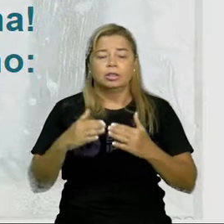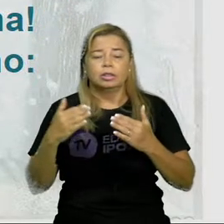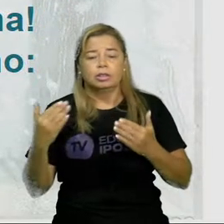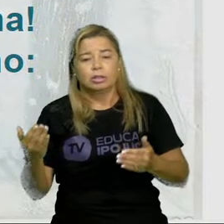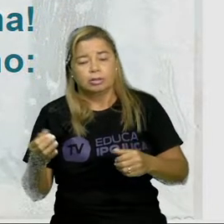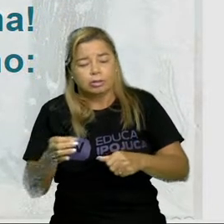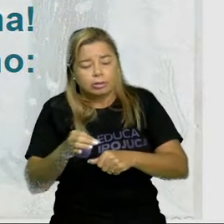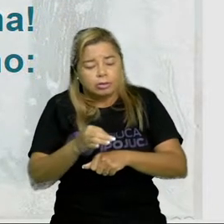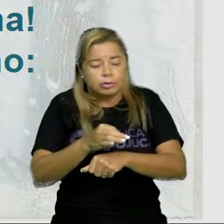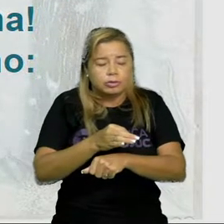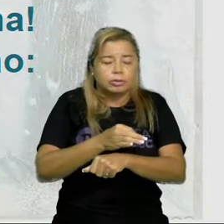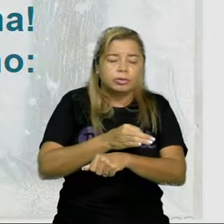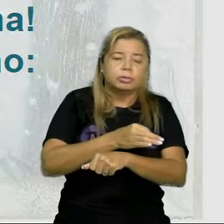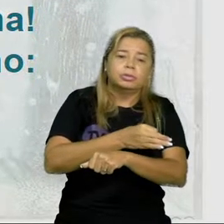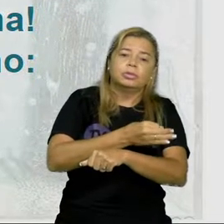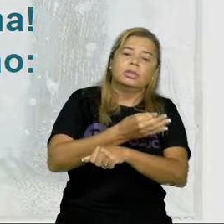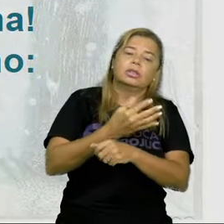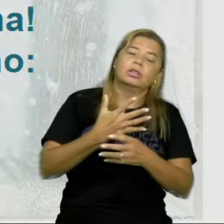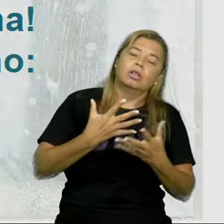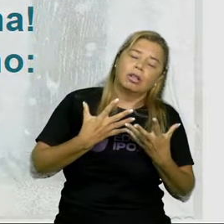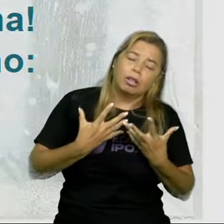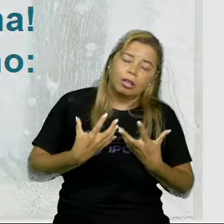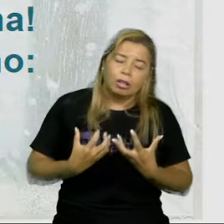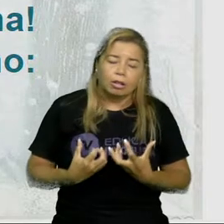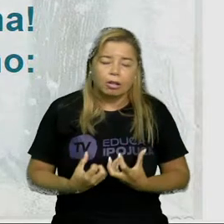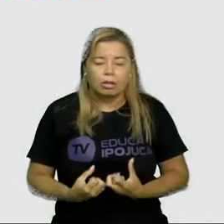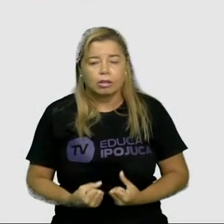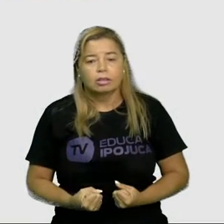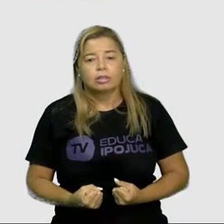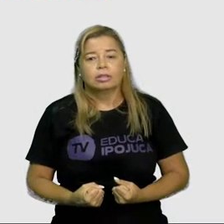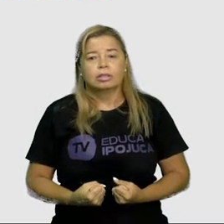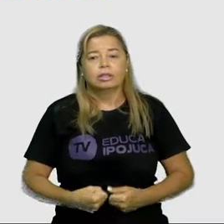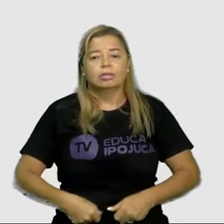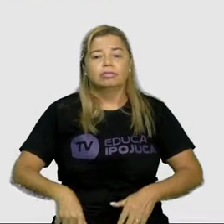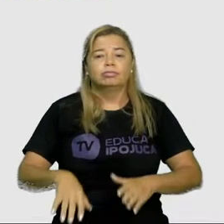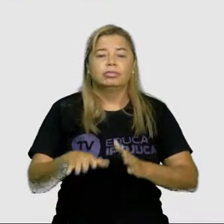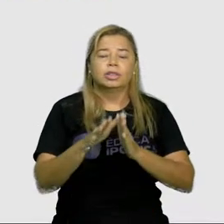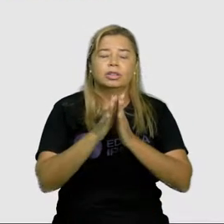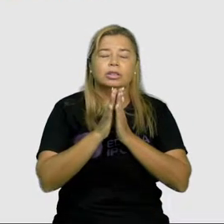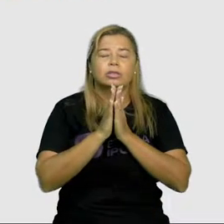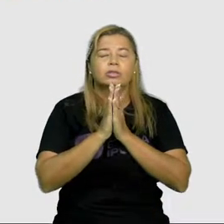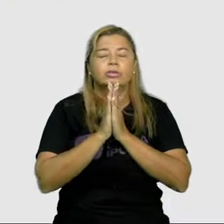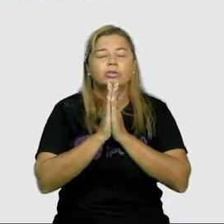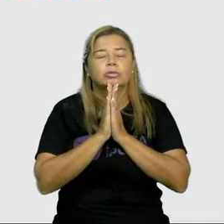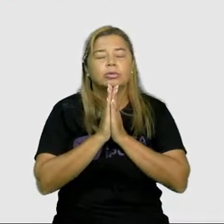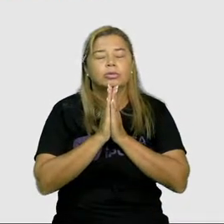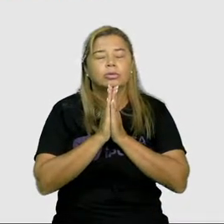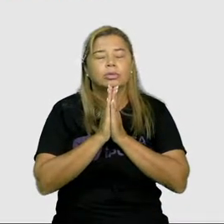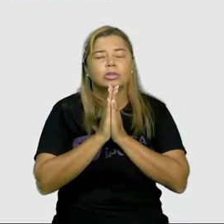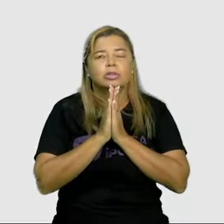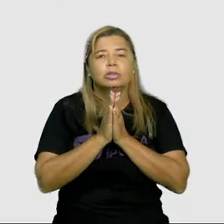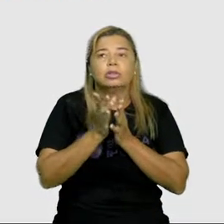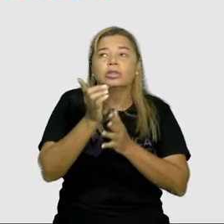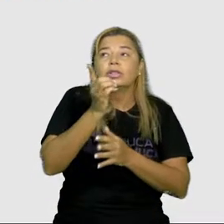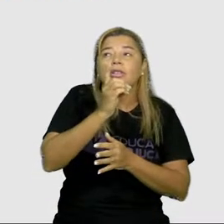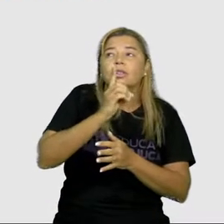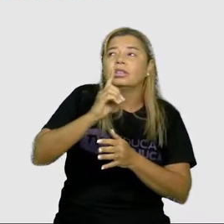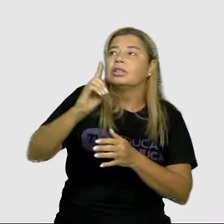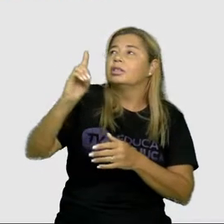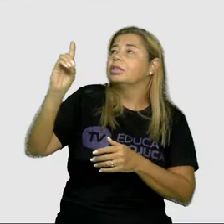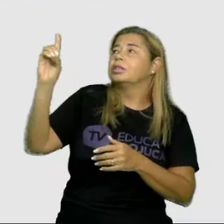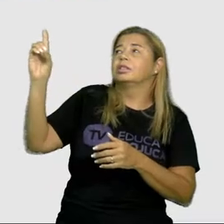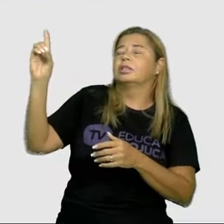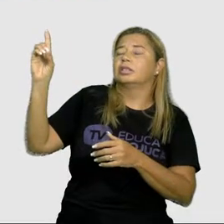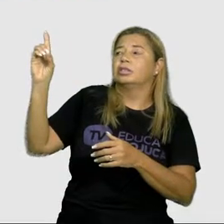a formiguinha rezou bem baixinho meu Deus tu que és